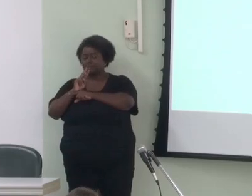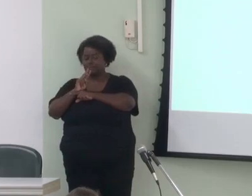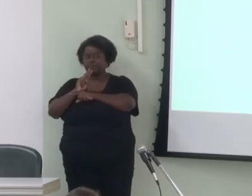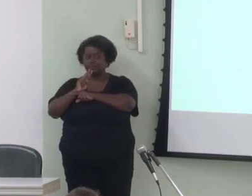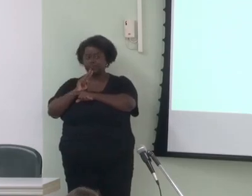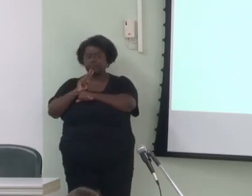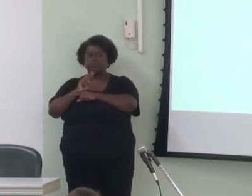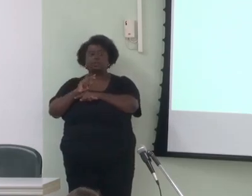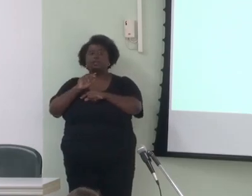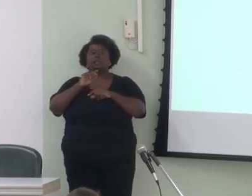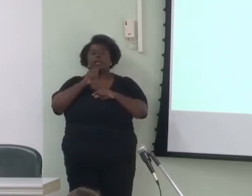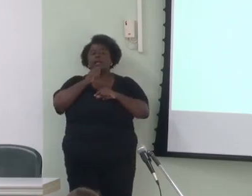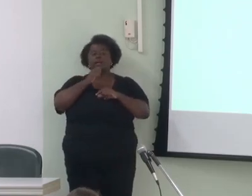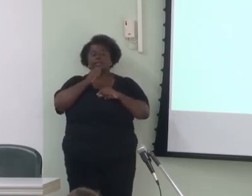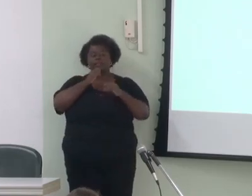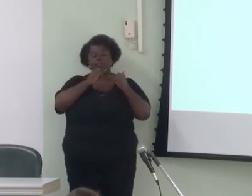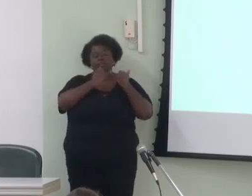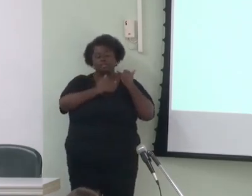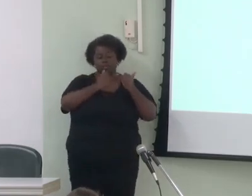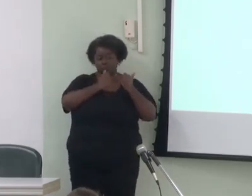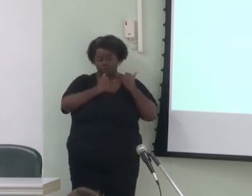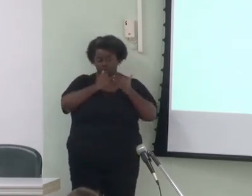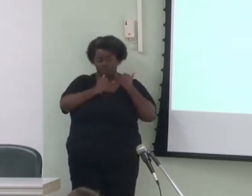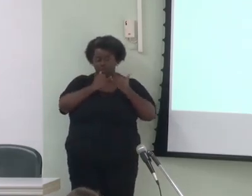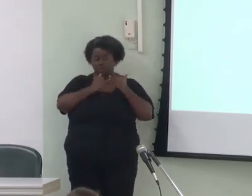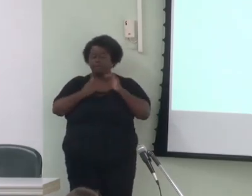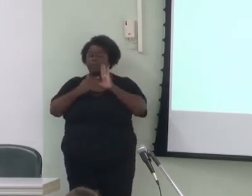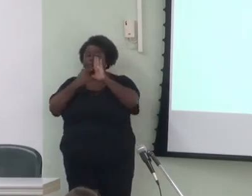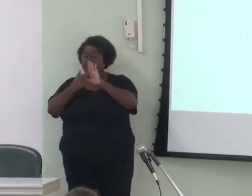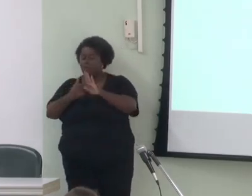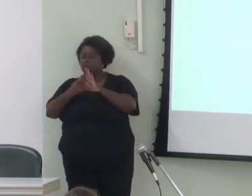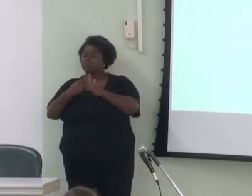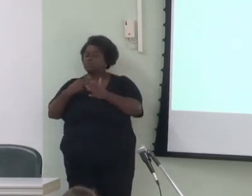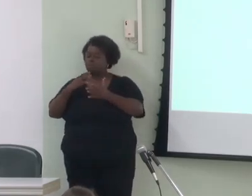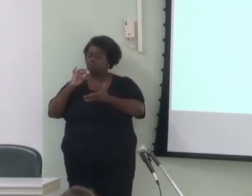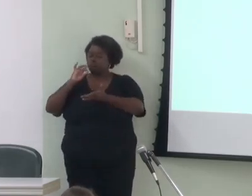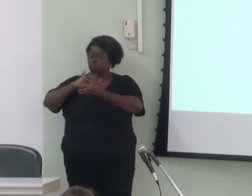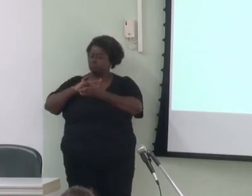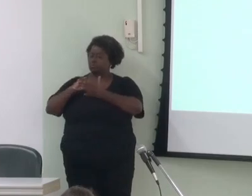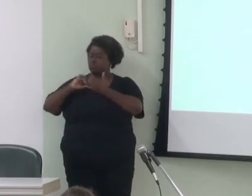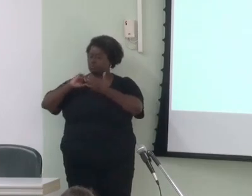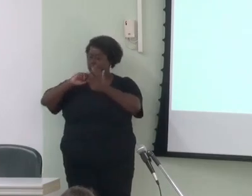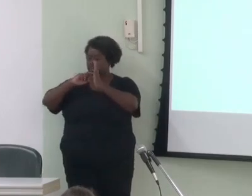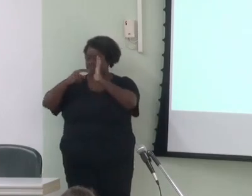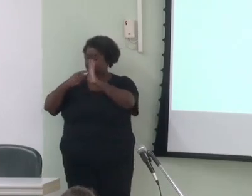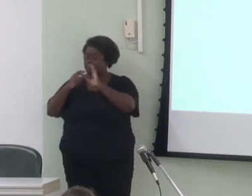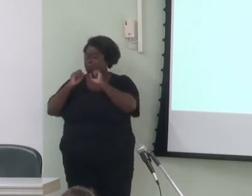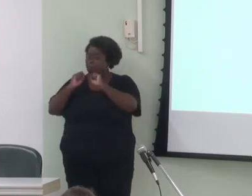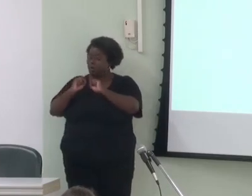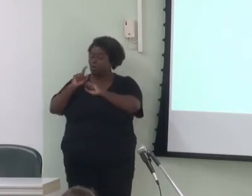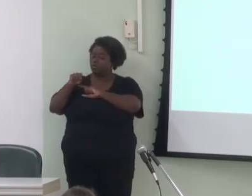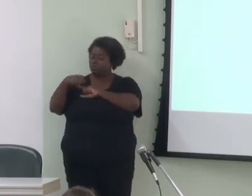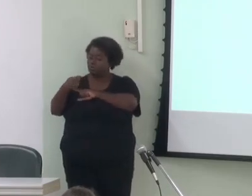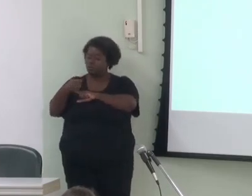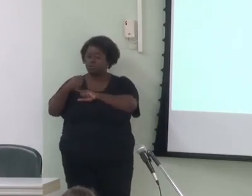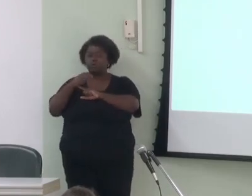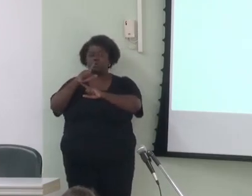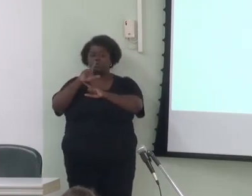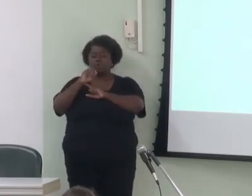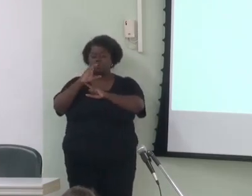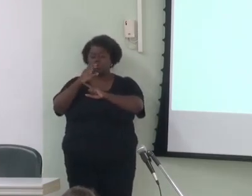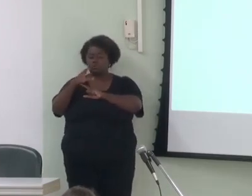elas compartilham uma parte substancial de seu significado e podem ser consideradas como opções construcionais para